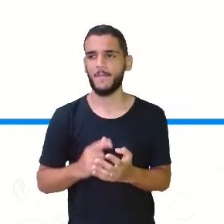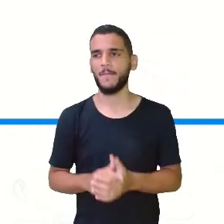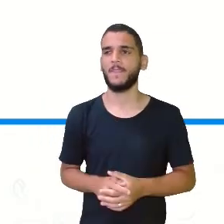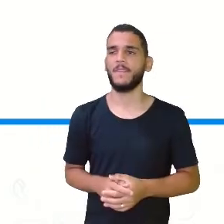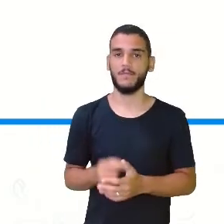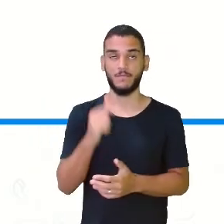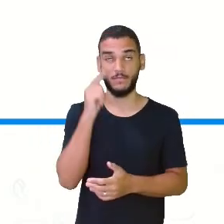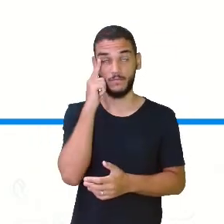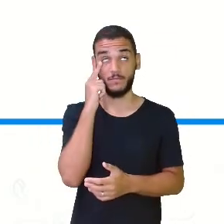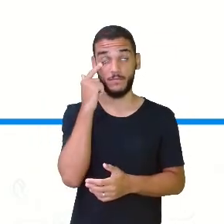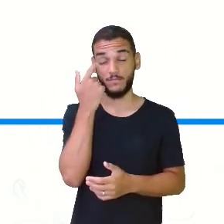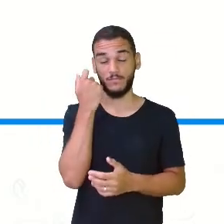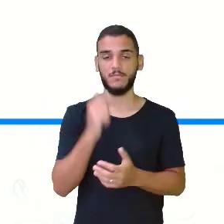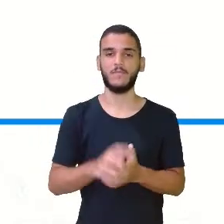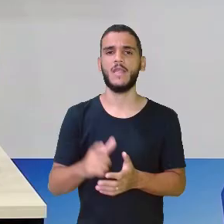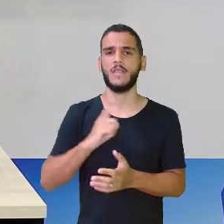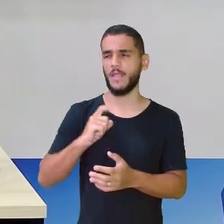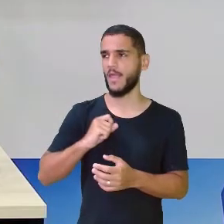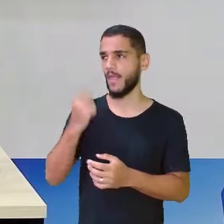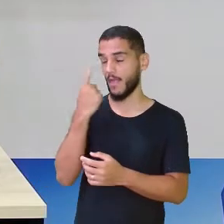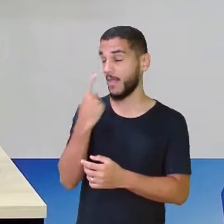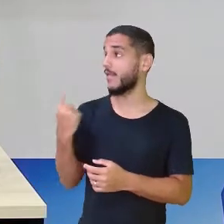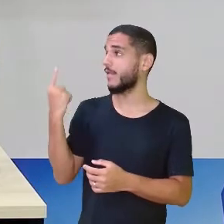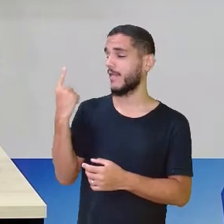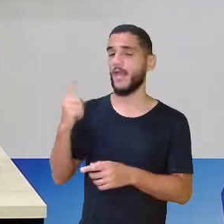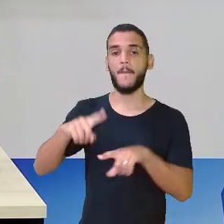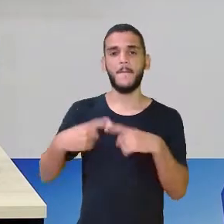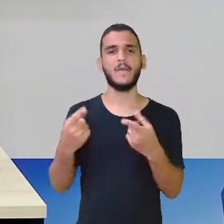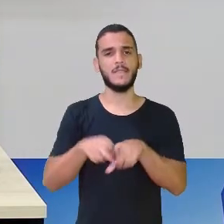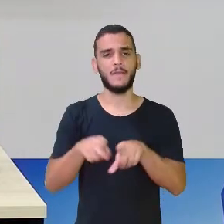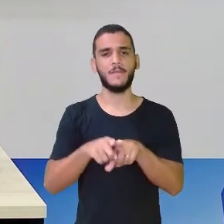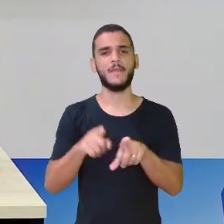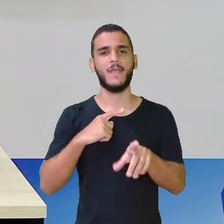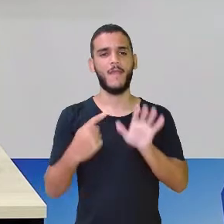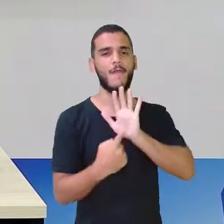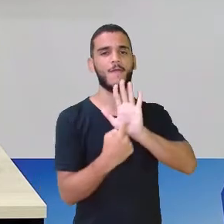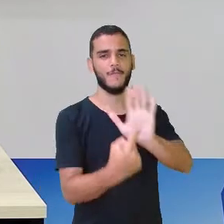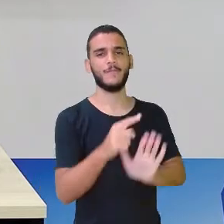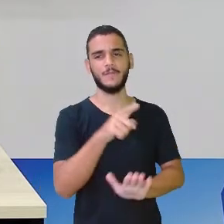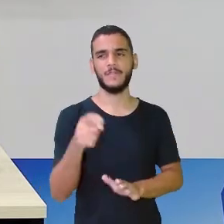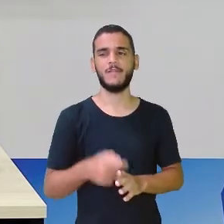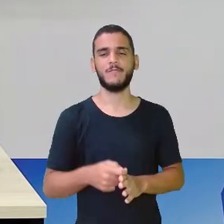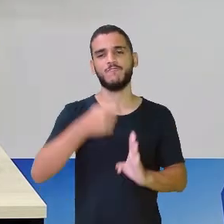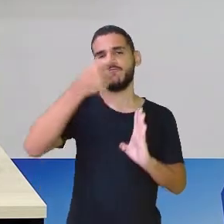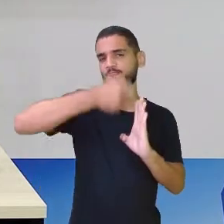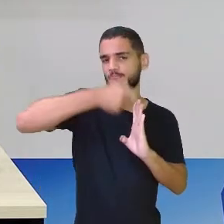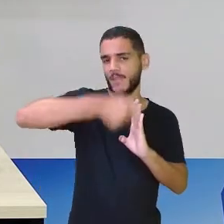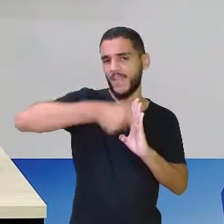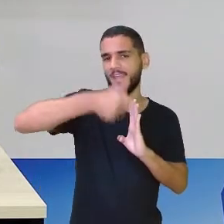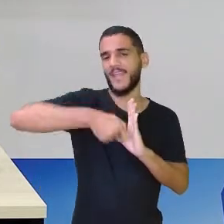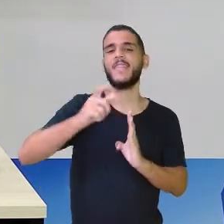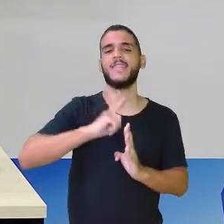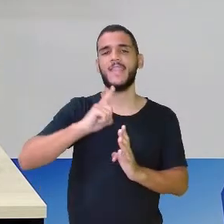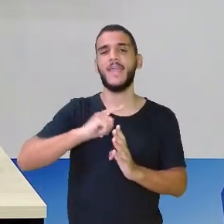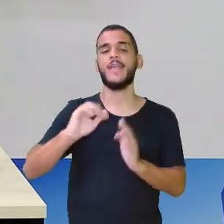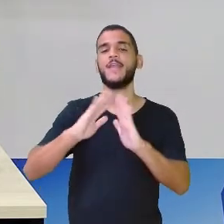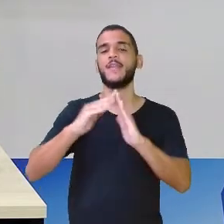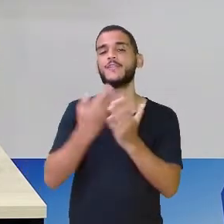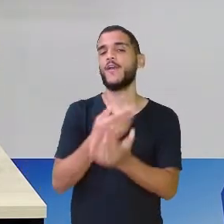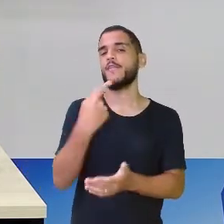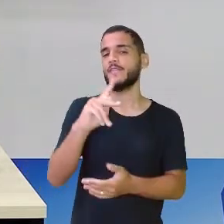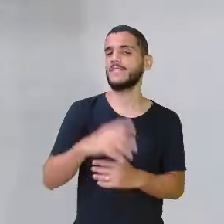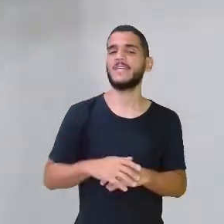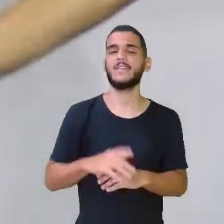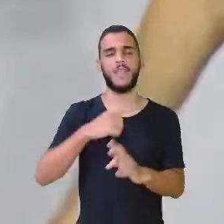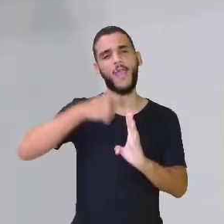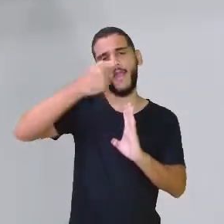tela, eu trouxe também um calendário. Quem nunca viu esse calendário? Até aí na escola de vocês, né? Olha lá o